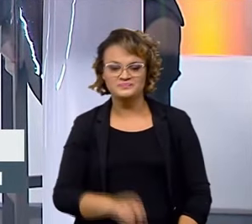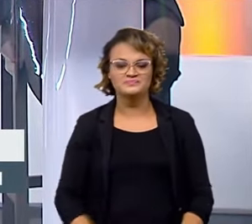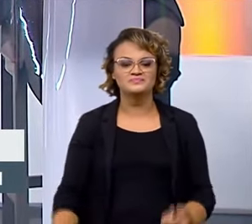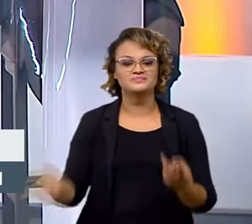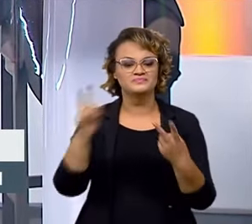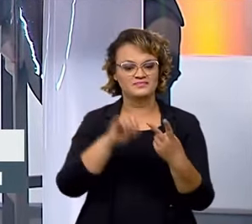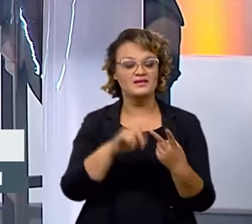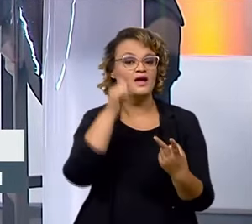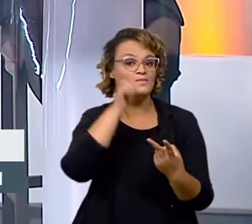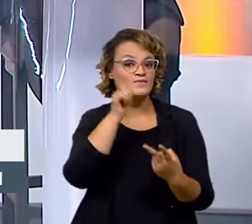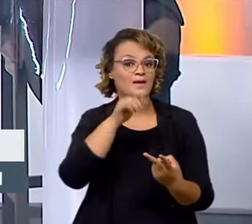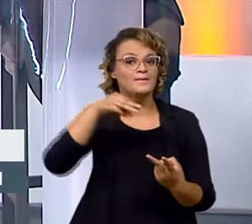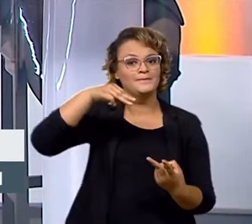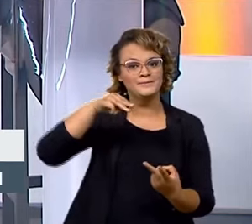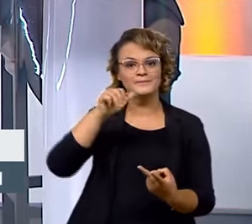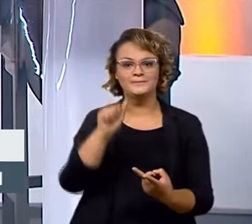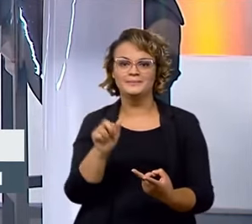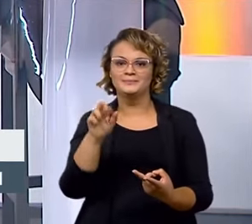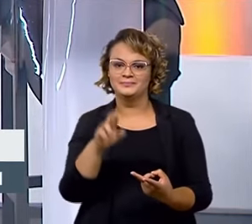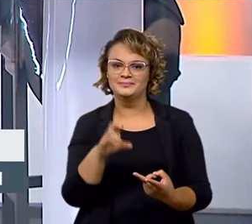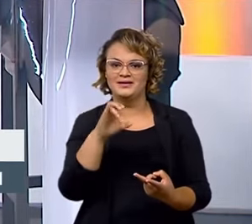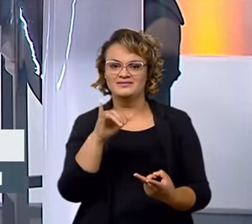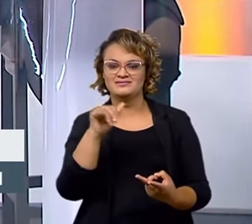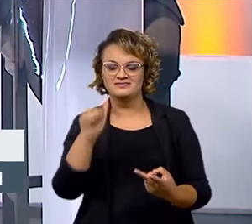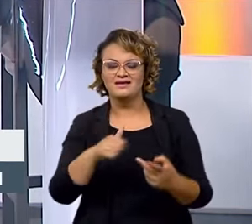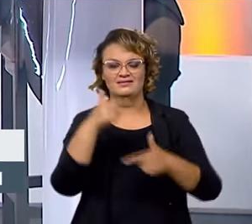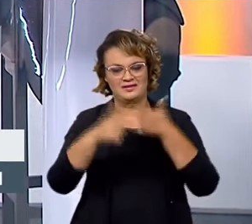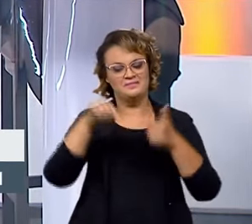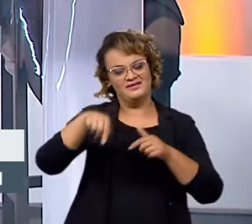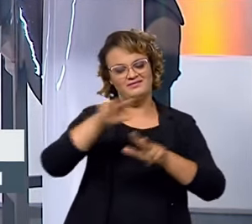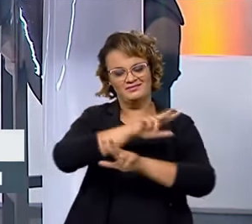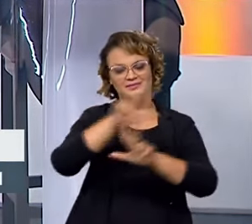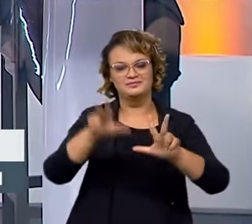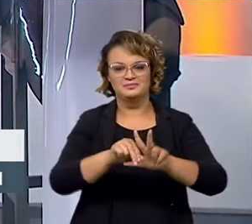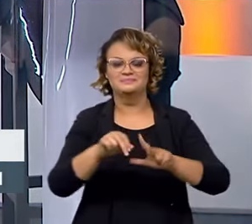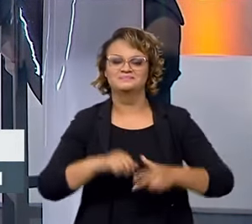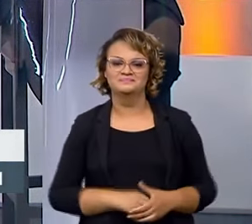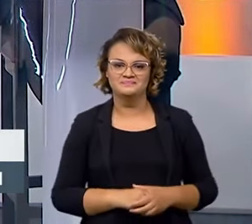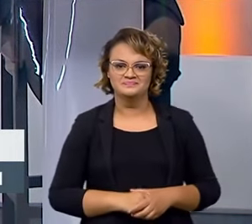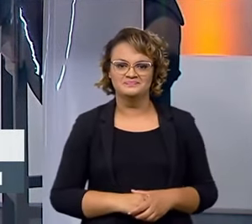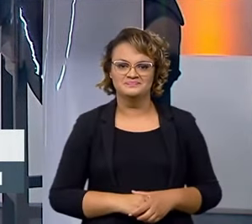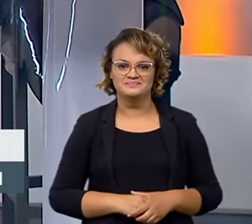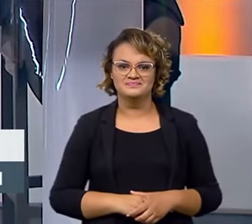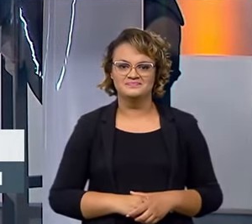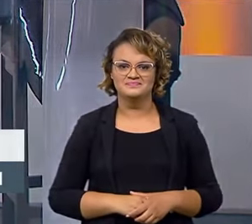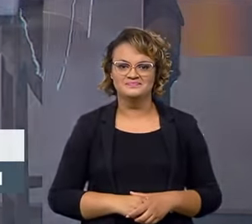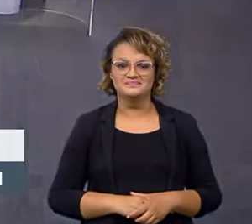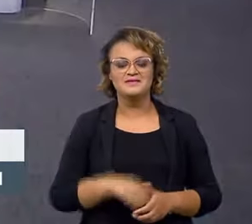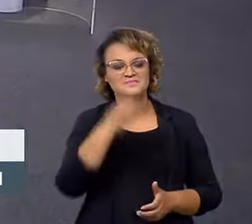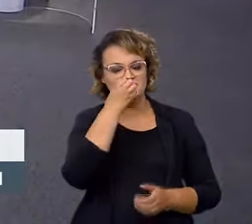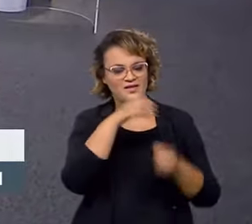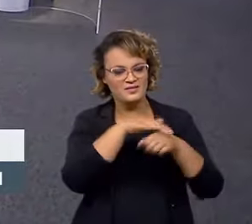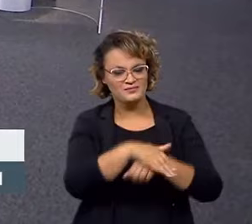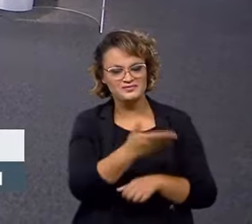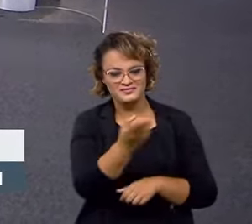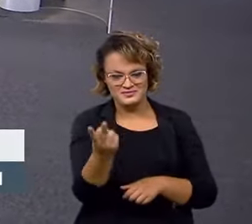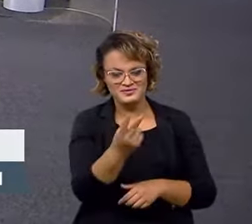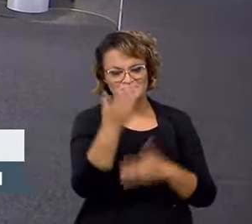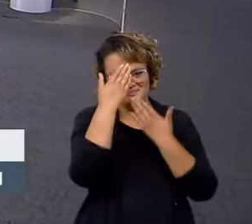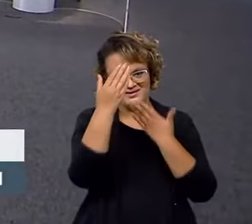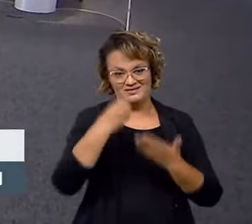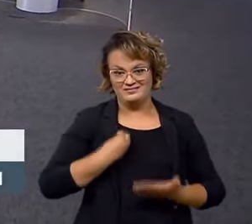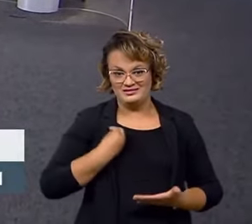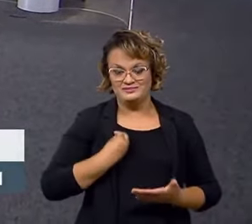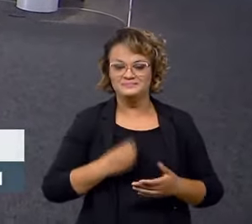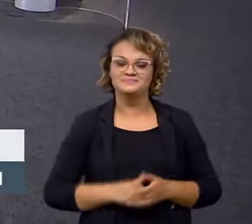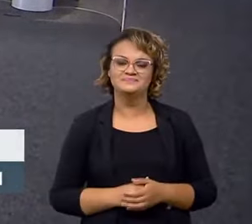Mais Brasil News, e a nossa colega Márcia Fernandes, repórter da TV Brasil e da Voz do Brasil. Muito boa noite, obrigada por estarem aqui com